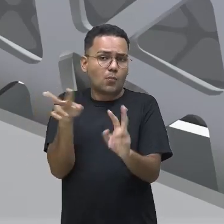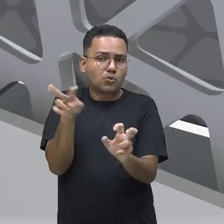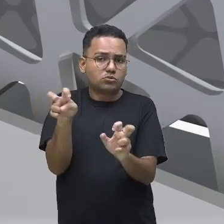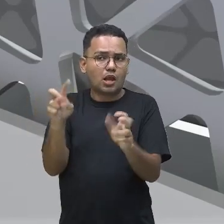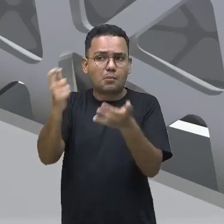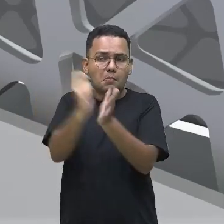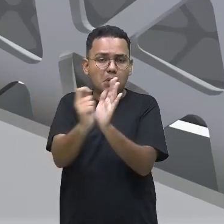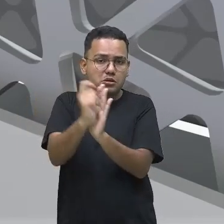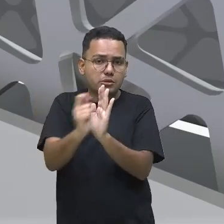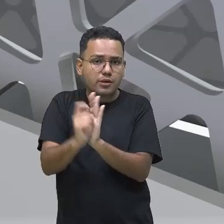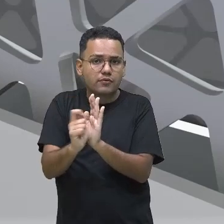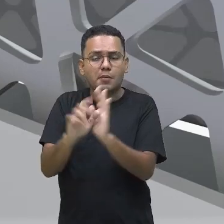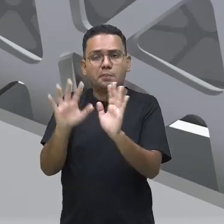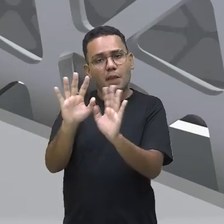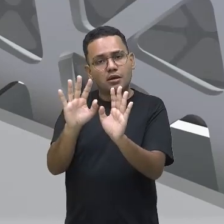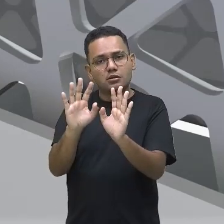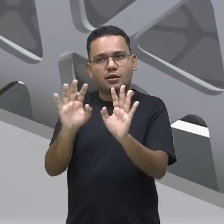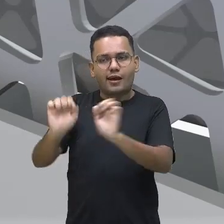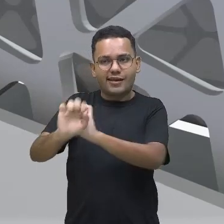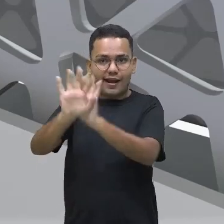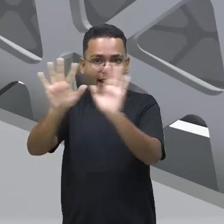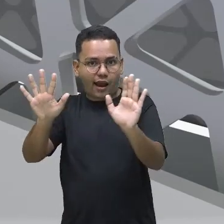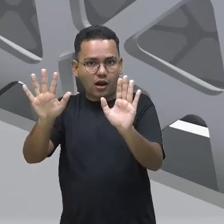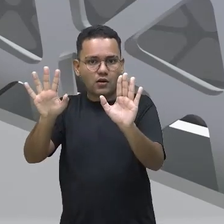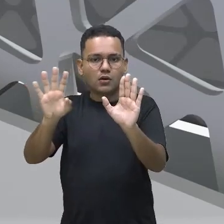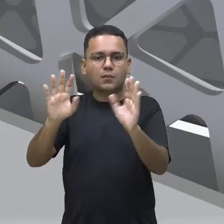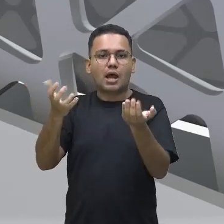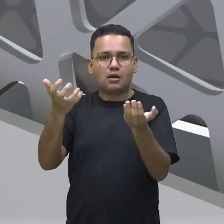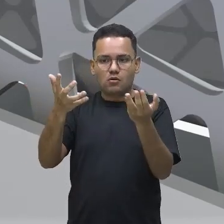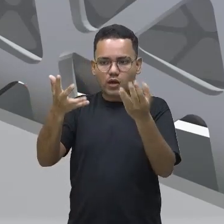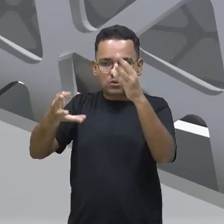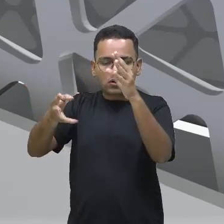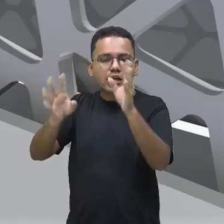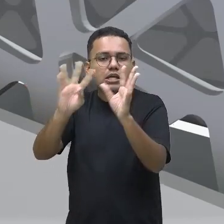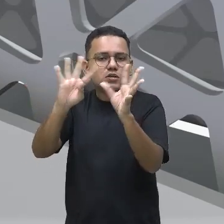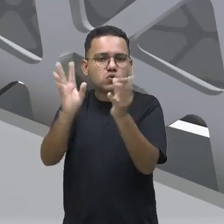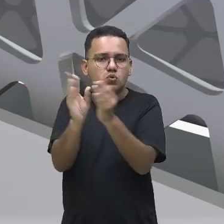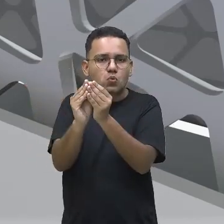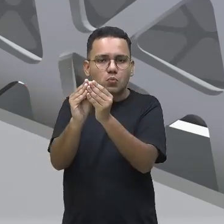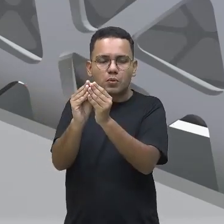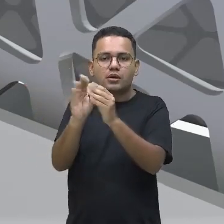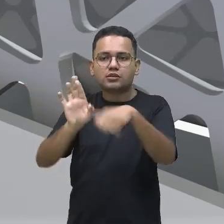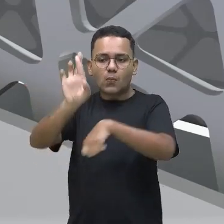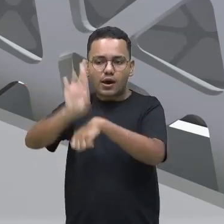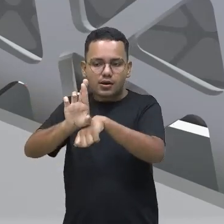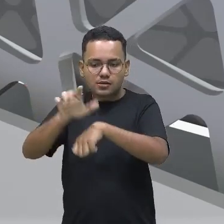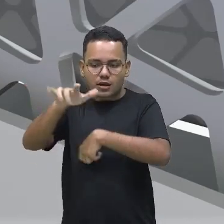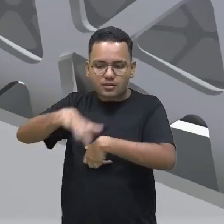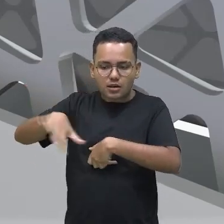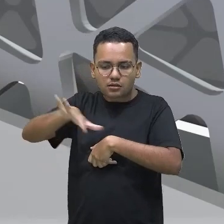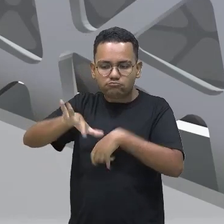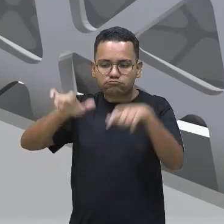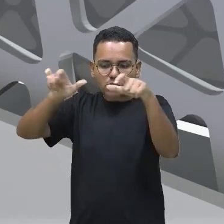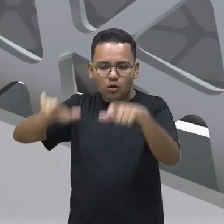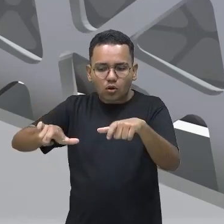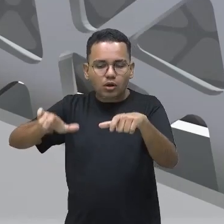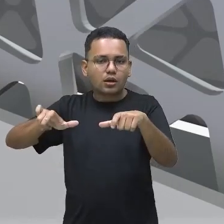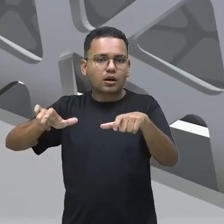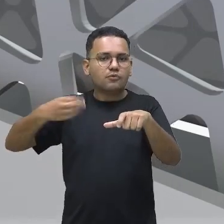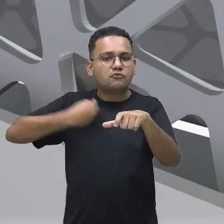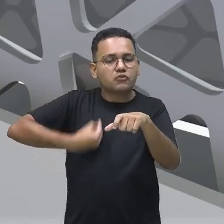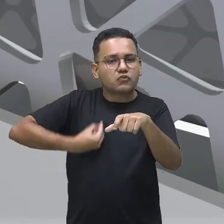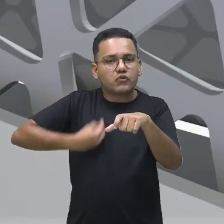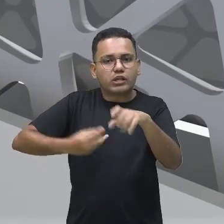ampla, mas aí você vai falar, vai falar sobre a minha comunidade, vou fazer um infográfico e aí já fica uma coisa, né? Mais